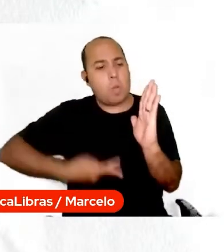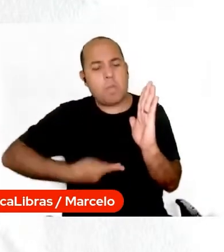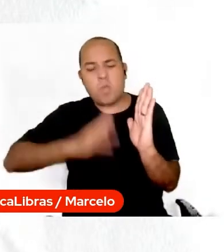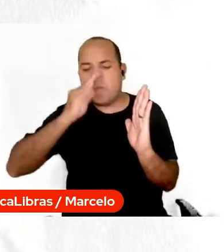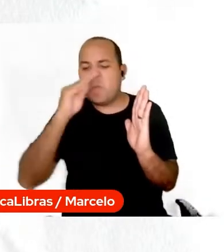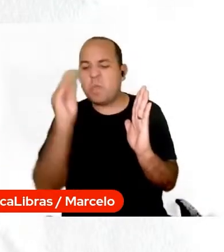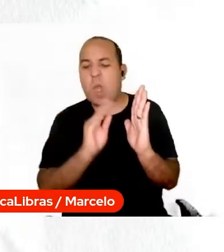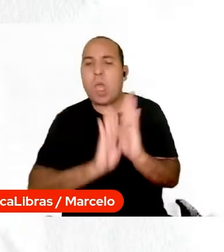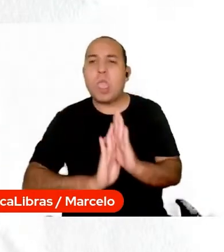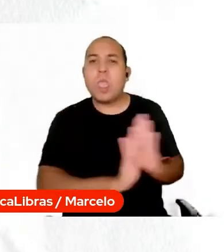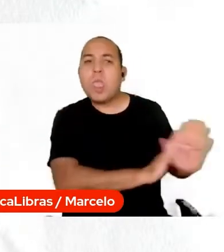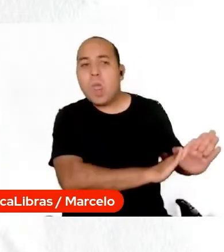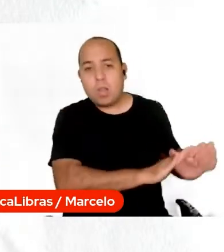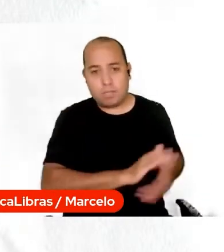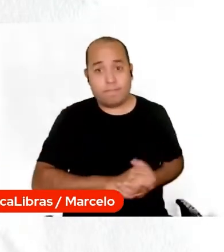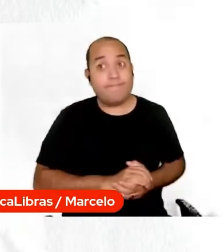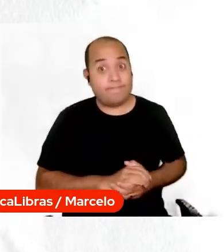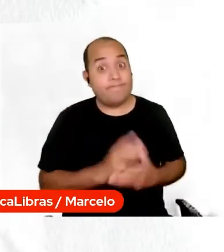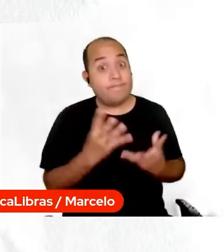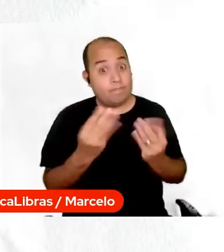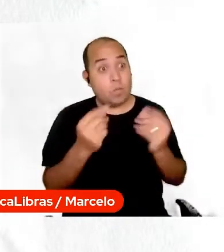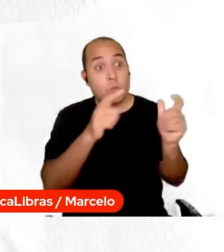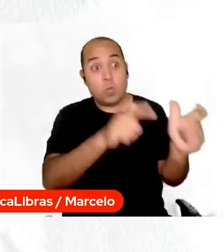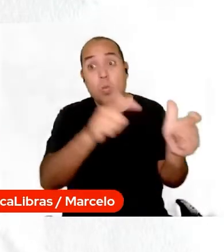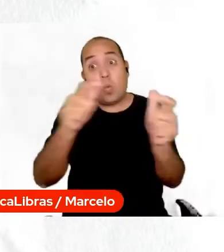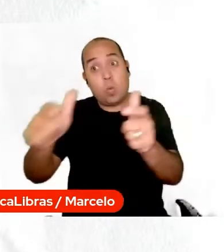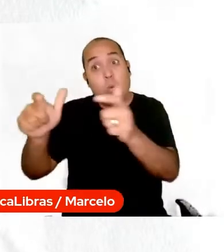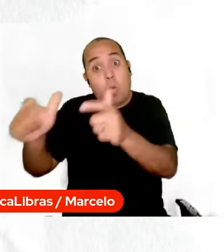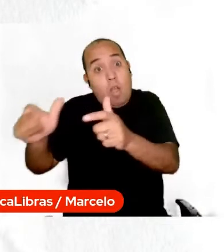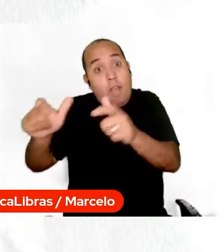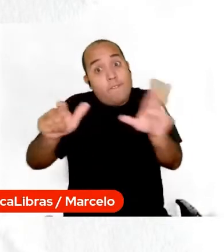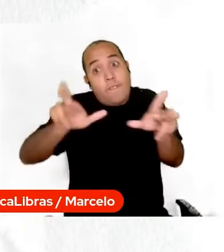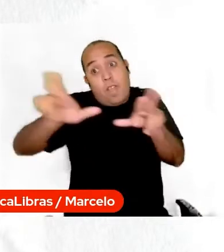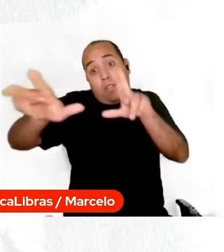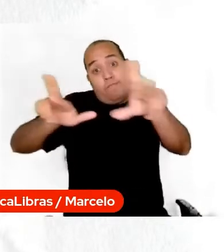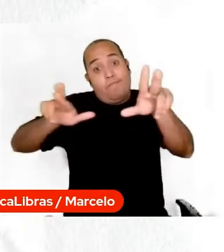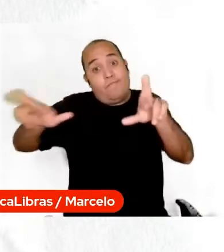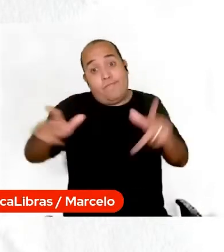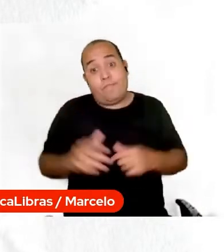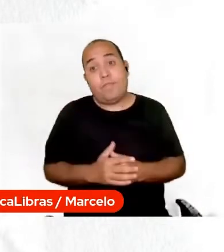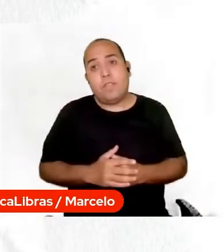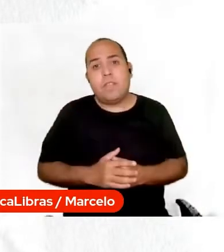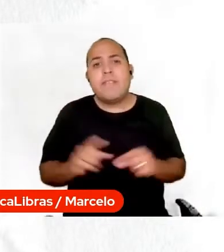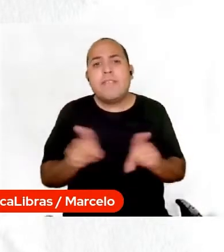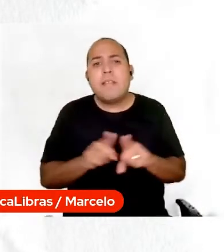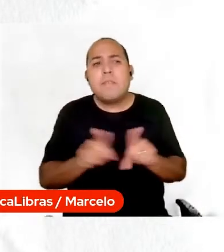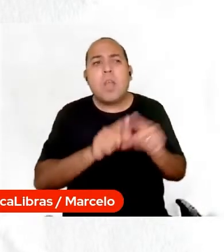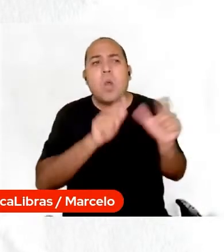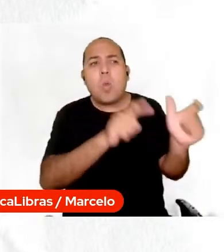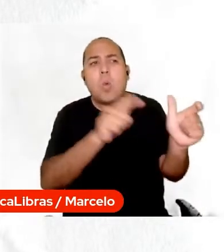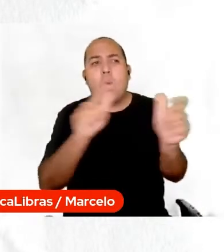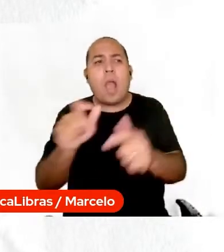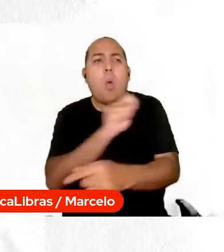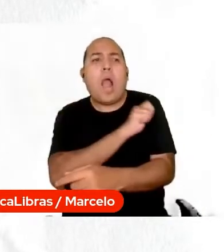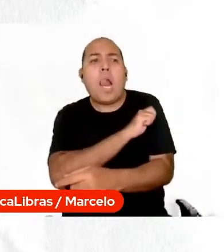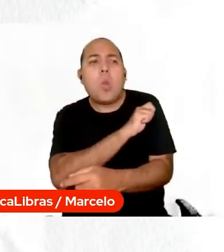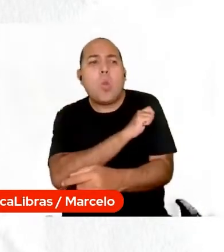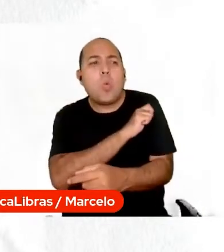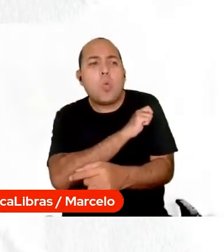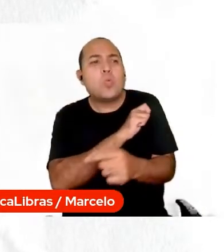lugares e em muitas realidades, nas realidades dos alunos, no cotidiano